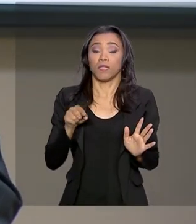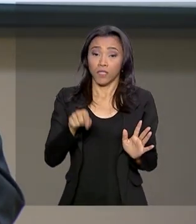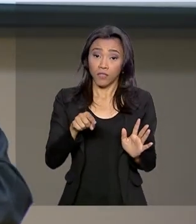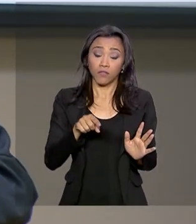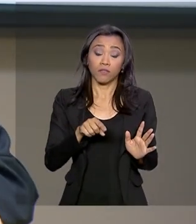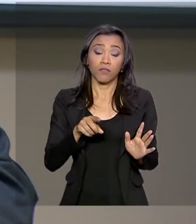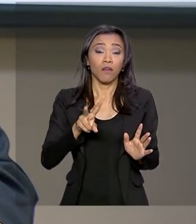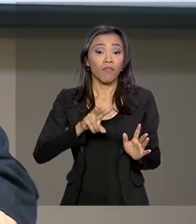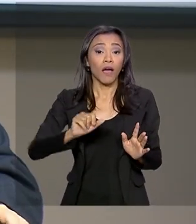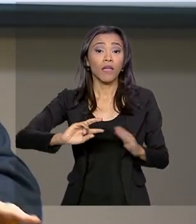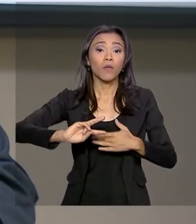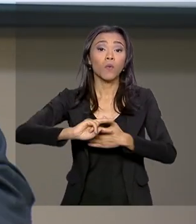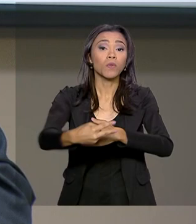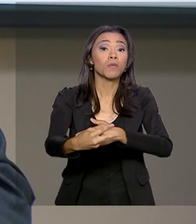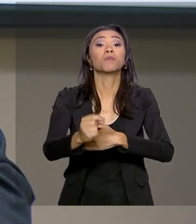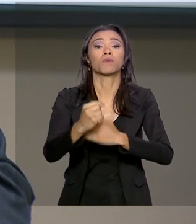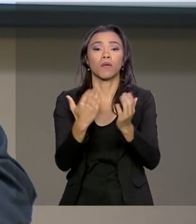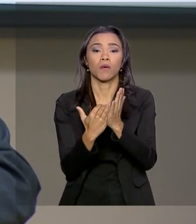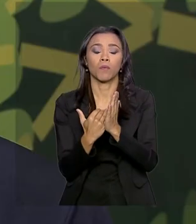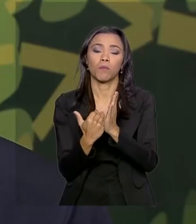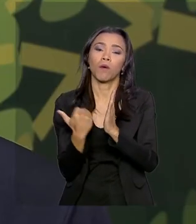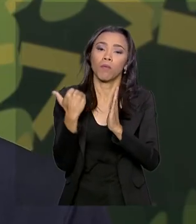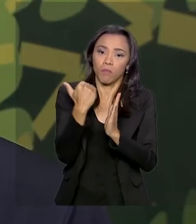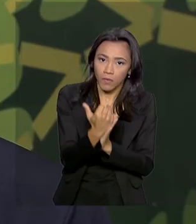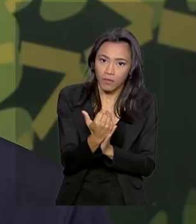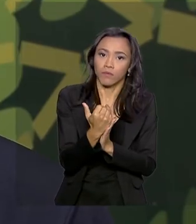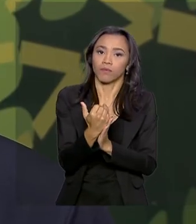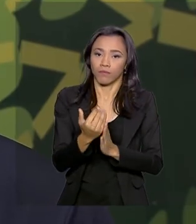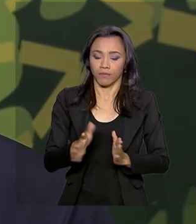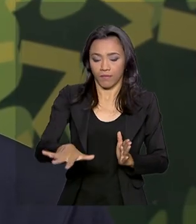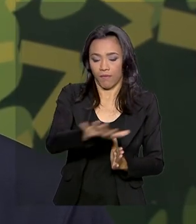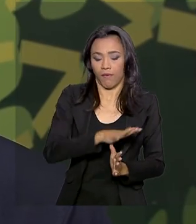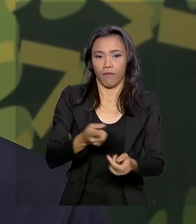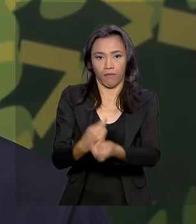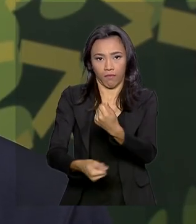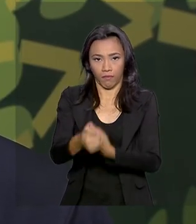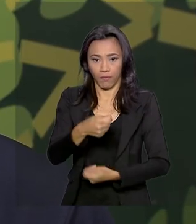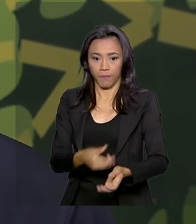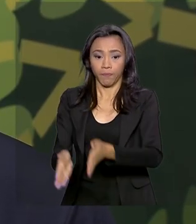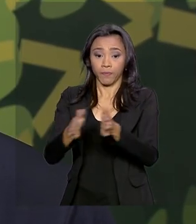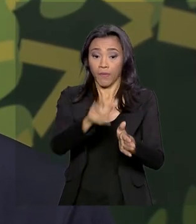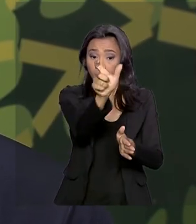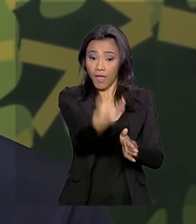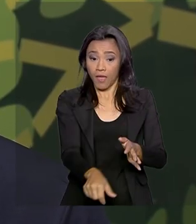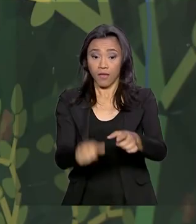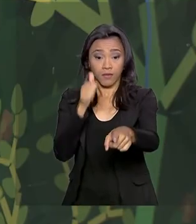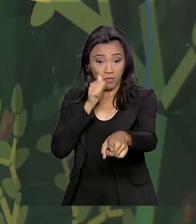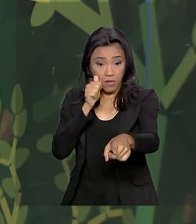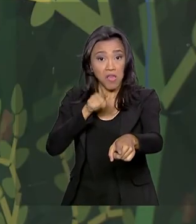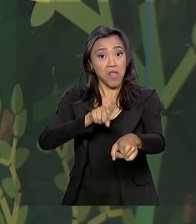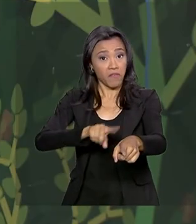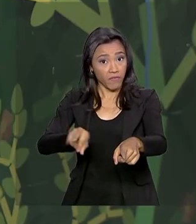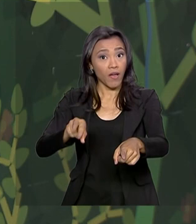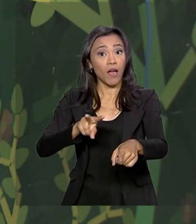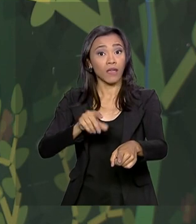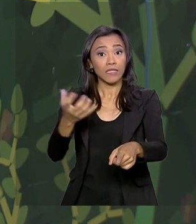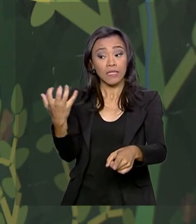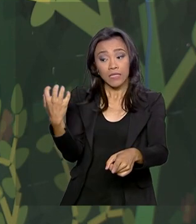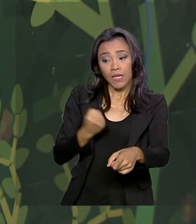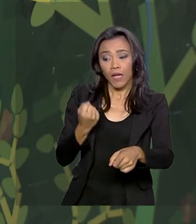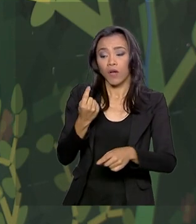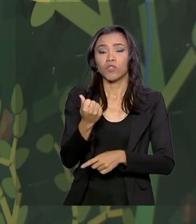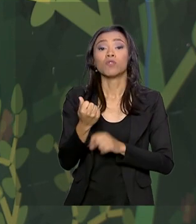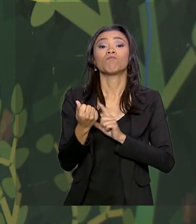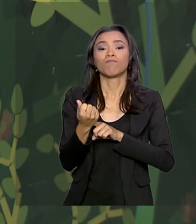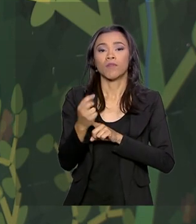aumento, tanto na produção como na produtividade. A copeira Josélia é uma das beneficiadas com a medida. Ela vai fazer o saque de